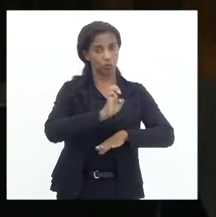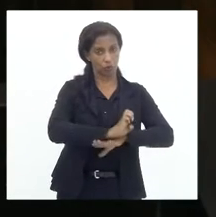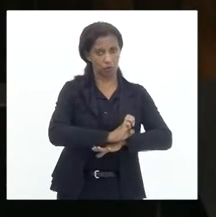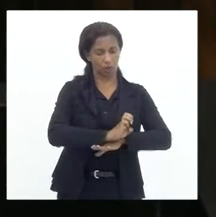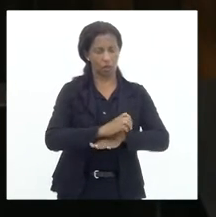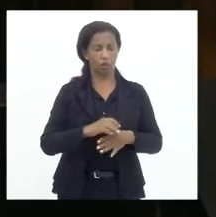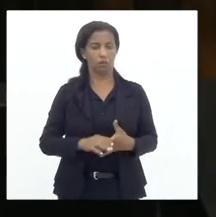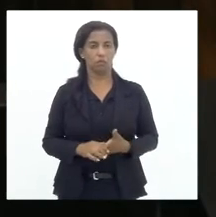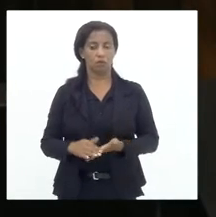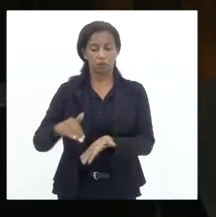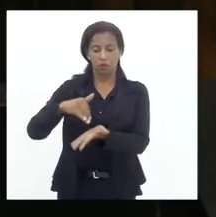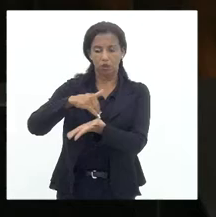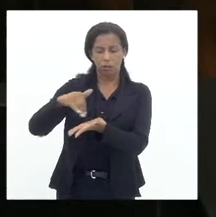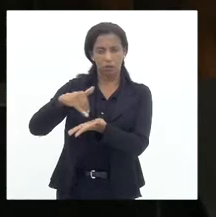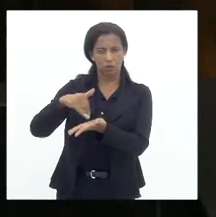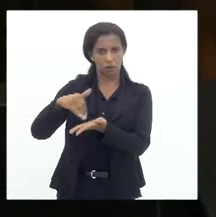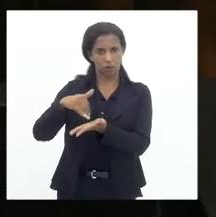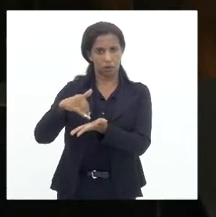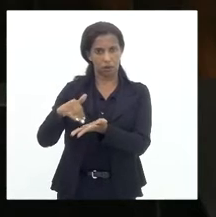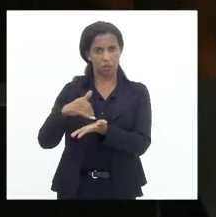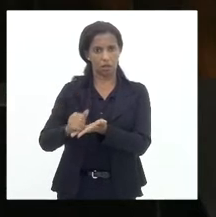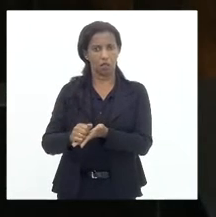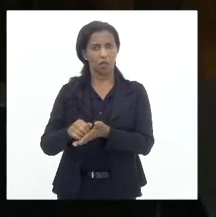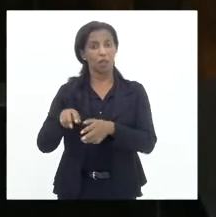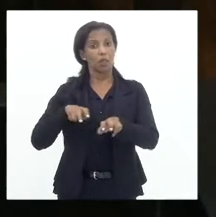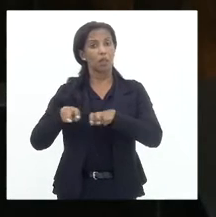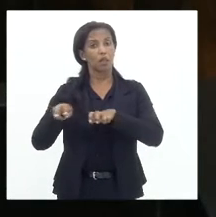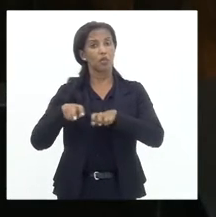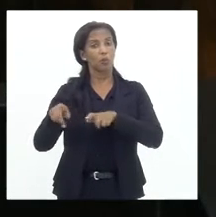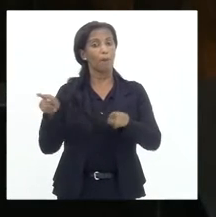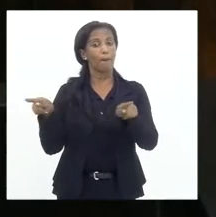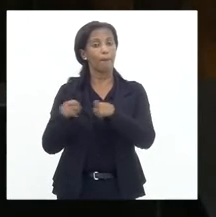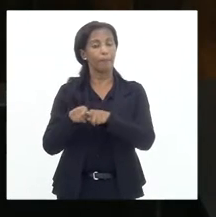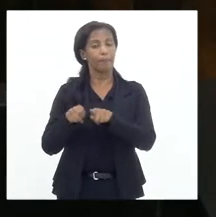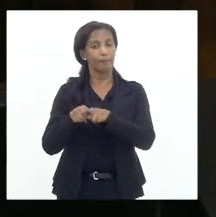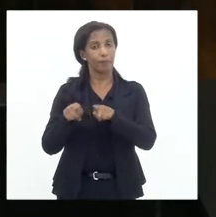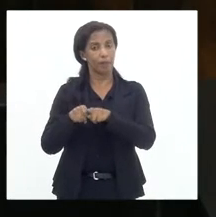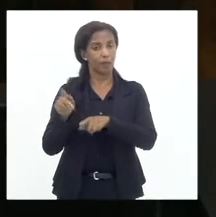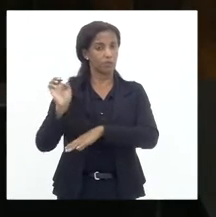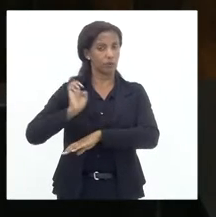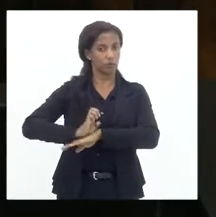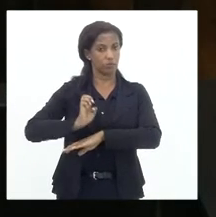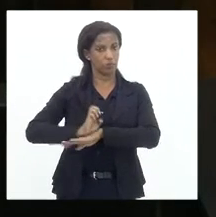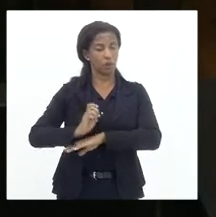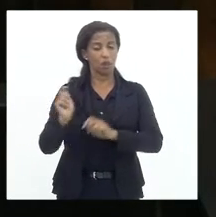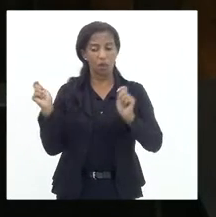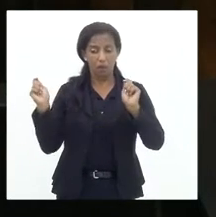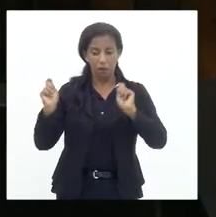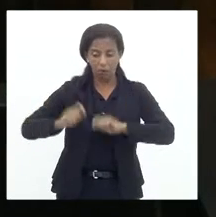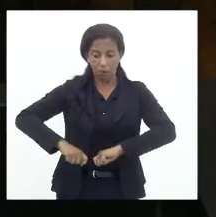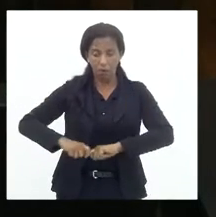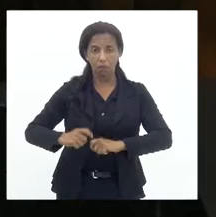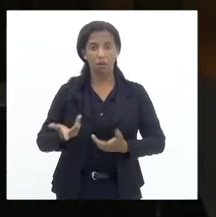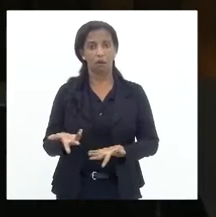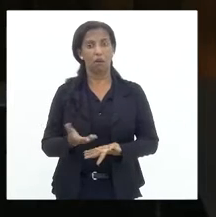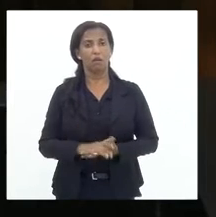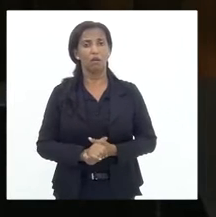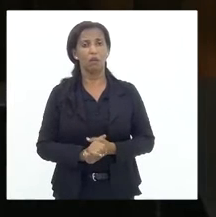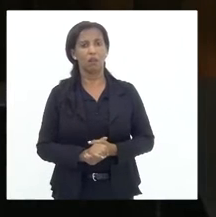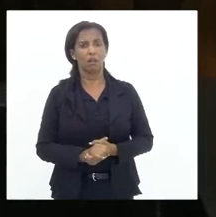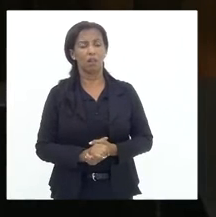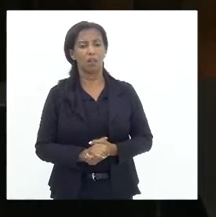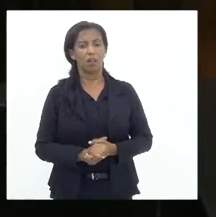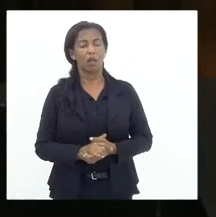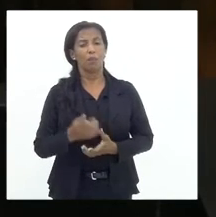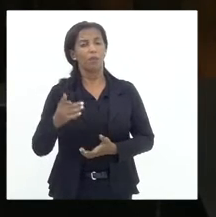a Secretaria de Transportes do Estado do Rio de Janeiro, possa mitigar